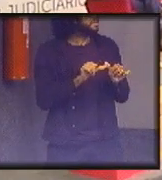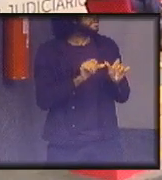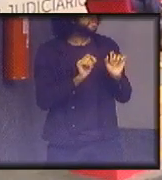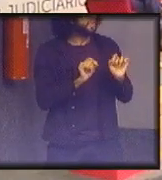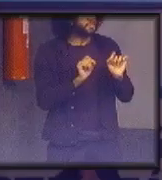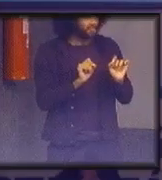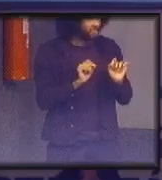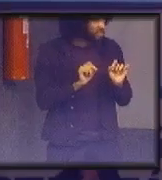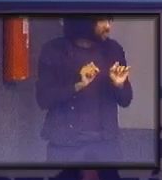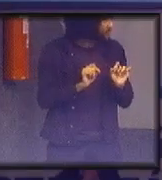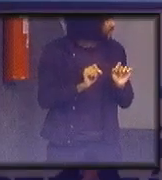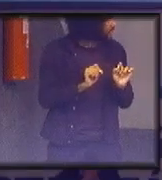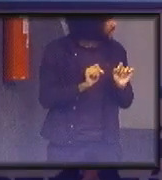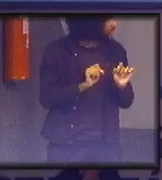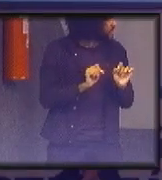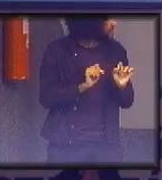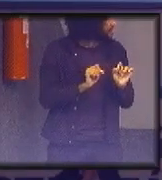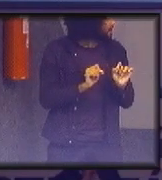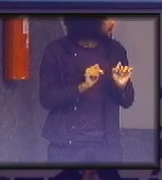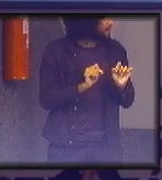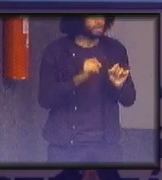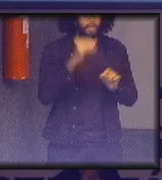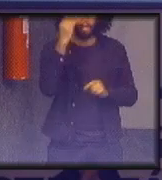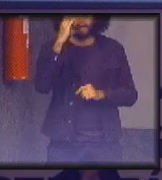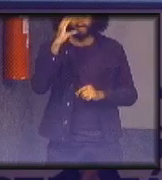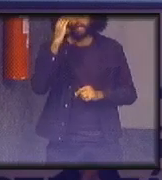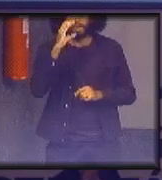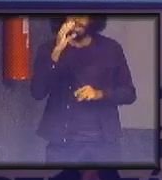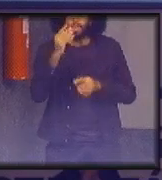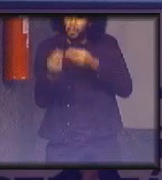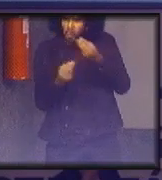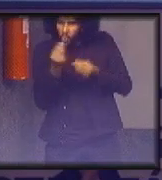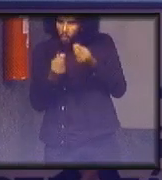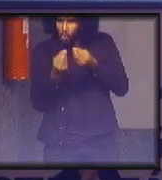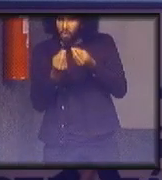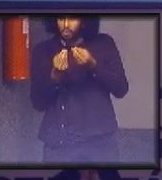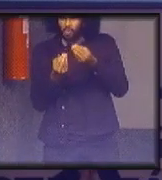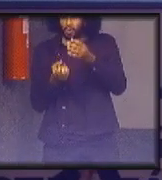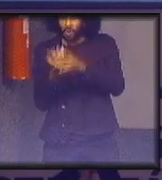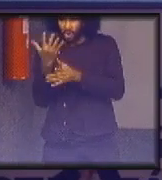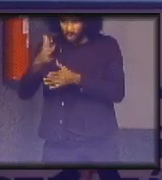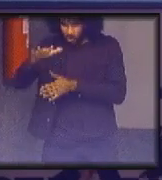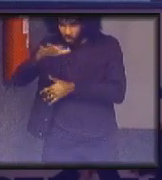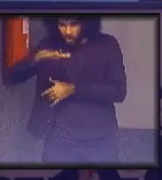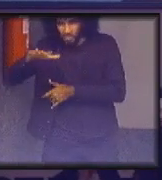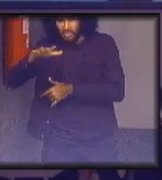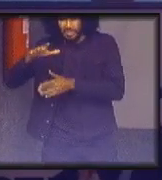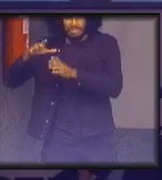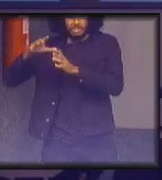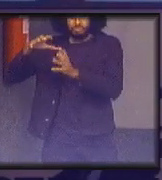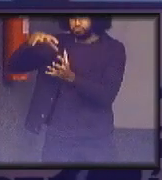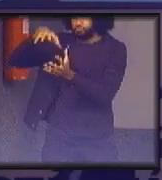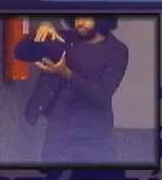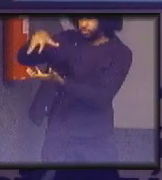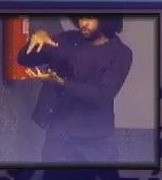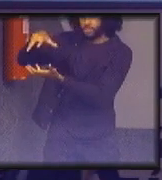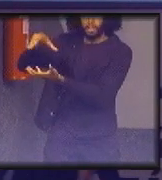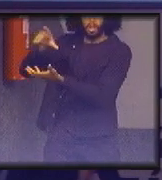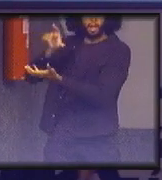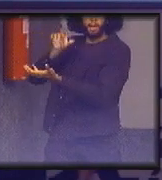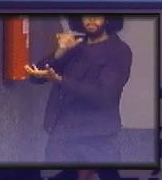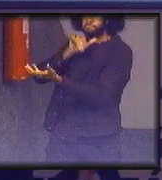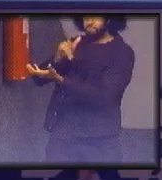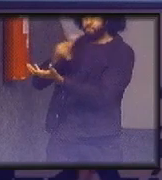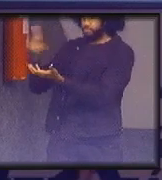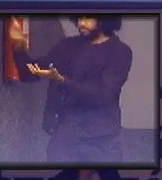exatamente mas de que forma? criando uma esfera um globo totalmente conectado